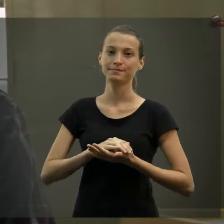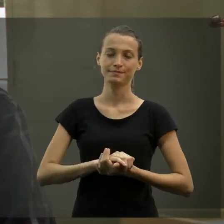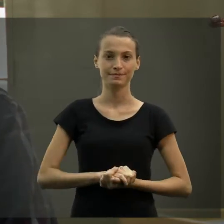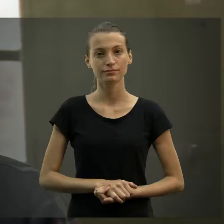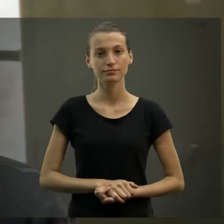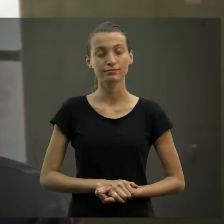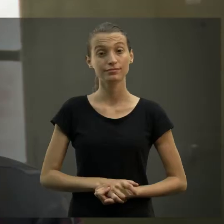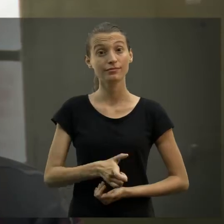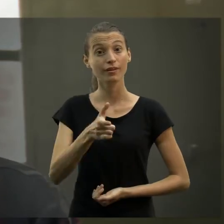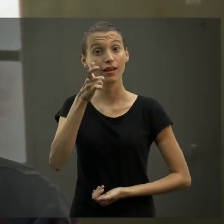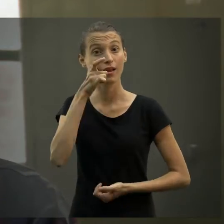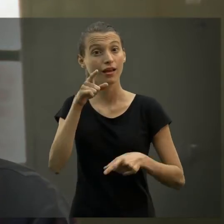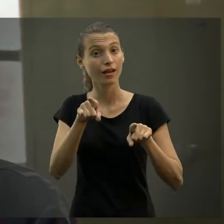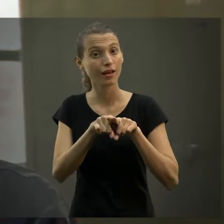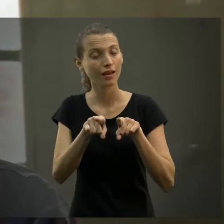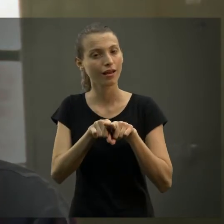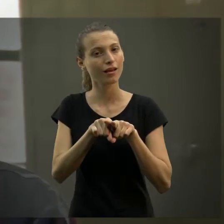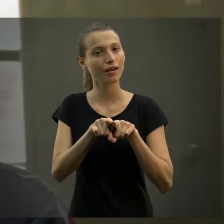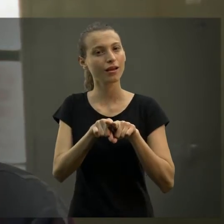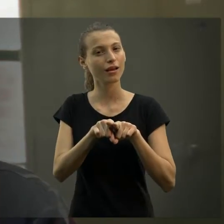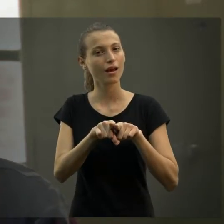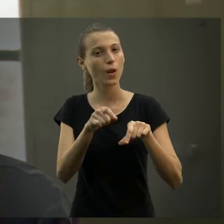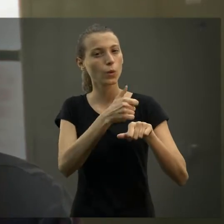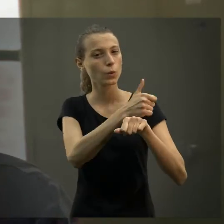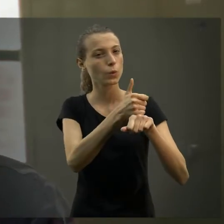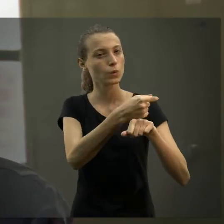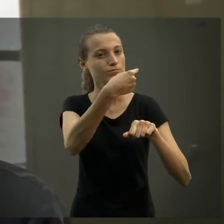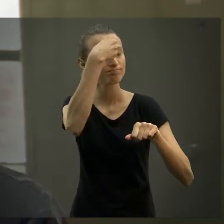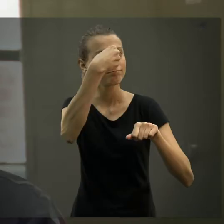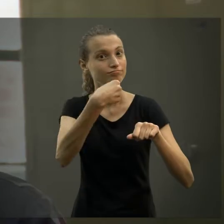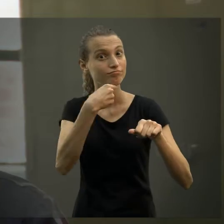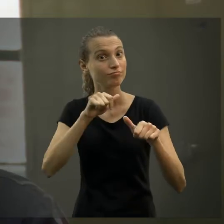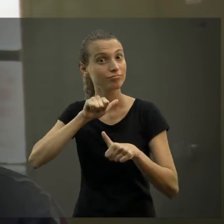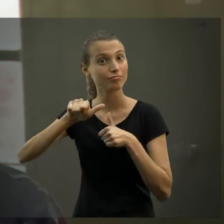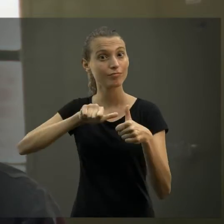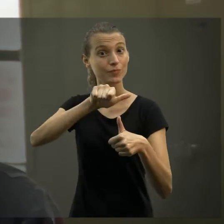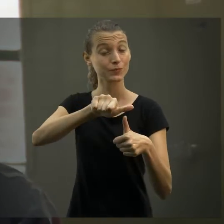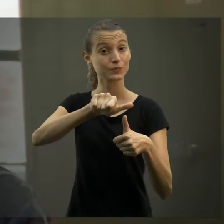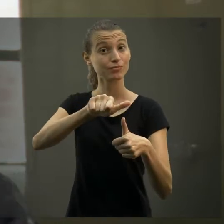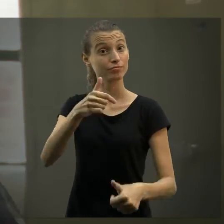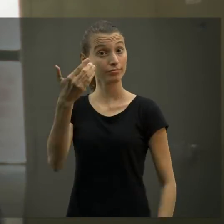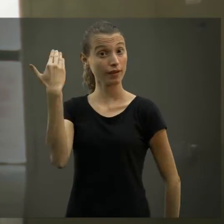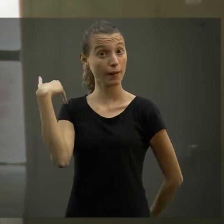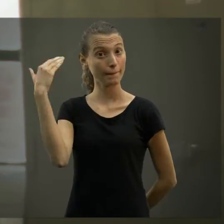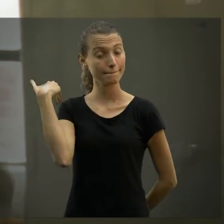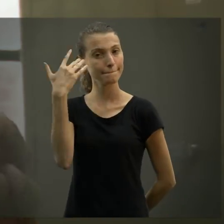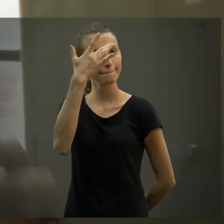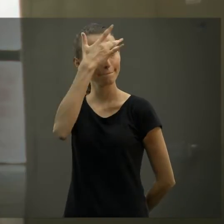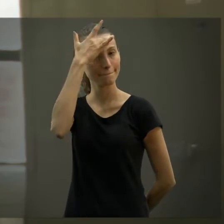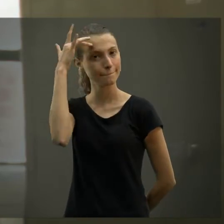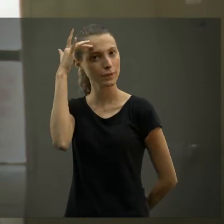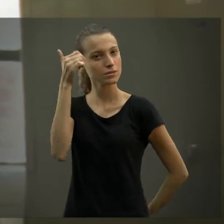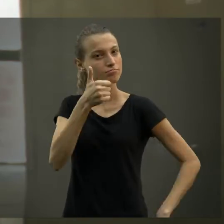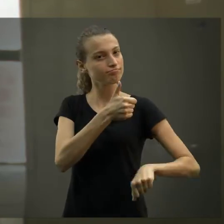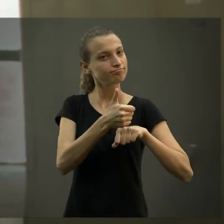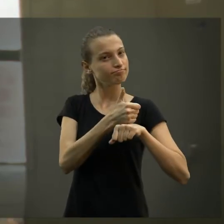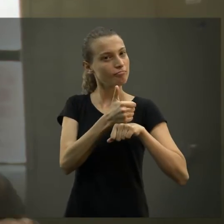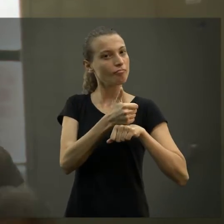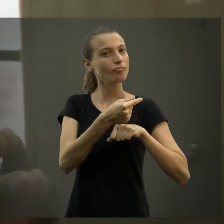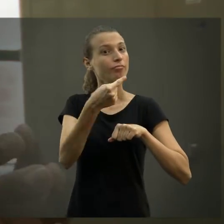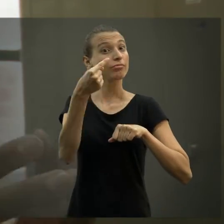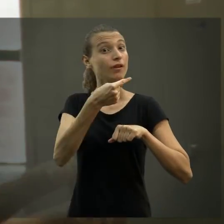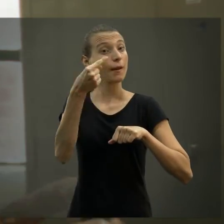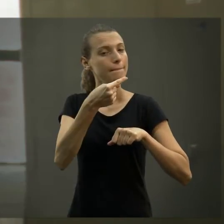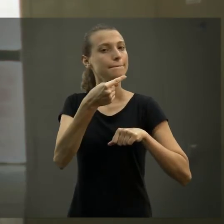viram de si. Mas é interessante observar a movimentação que essa profissão está tendo, em que sujeitos que se constituíram